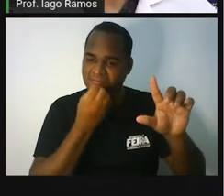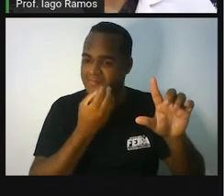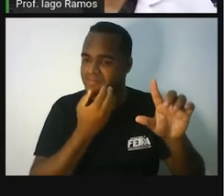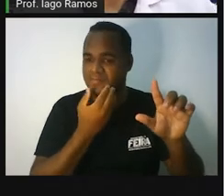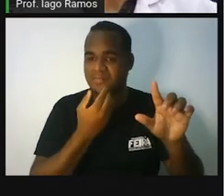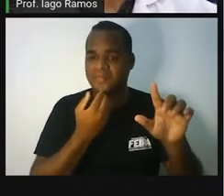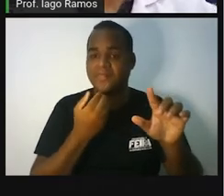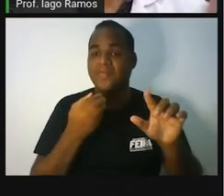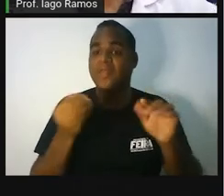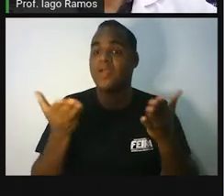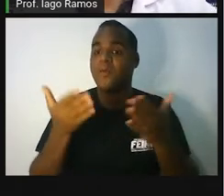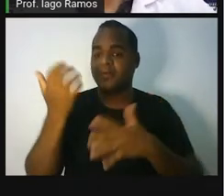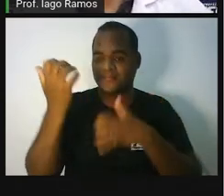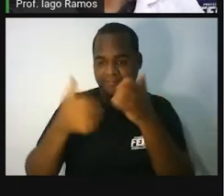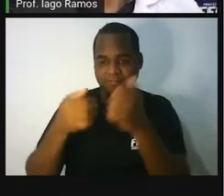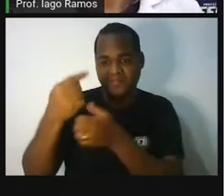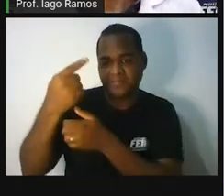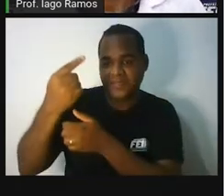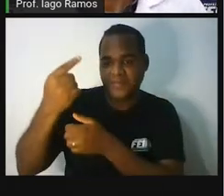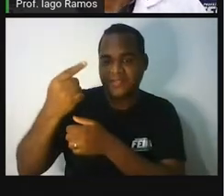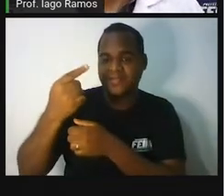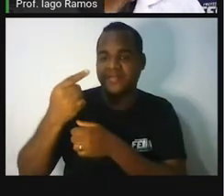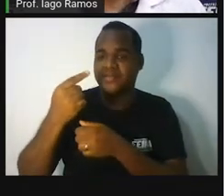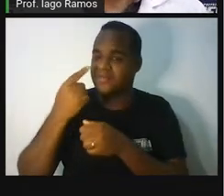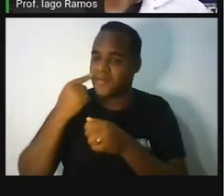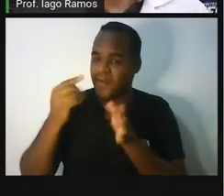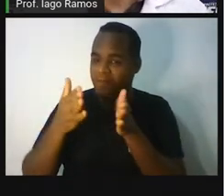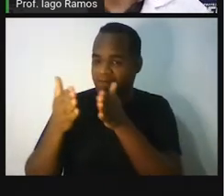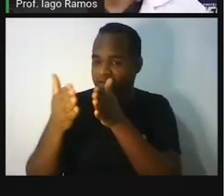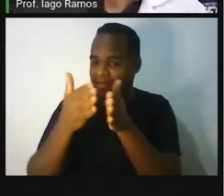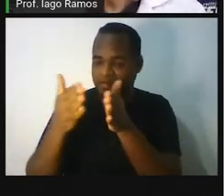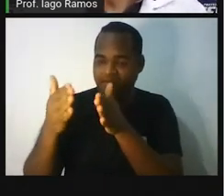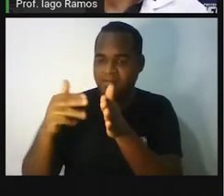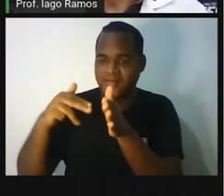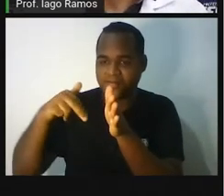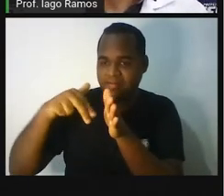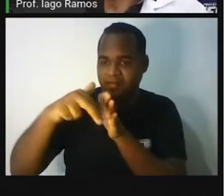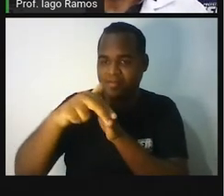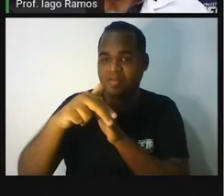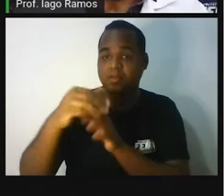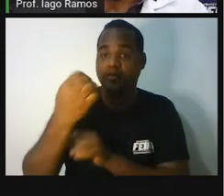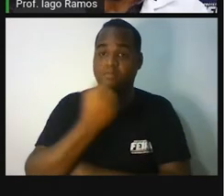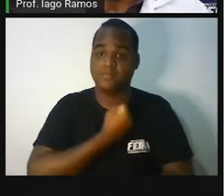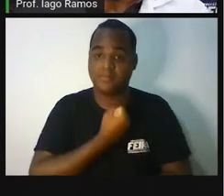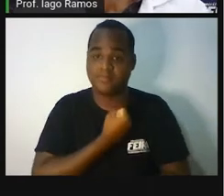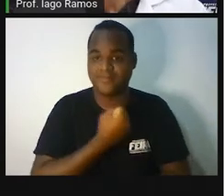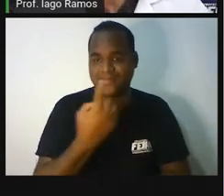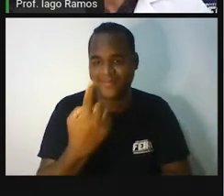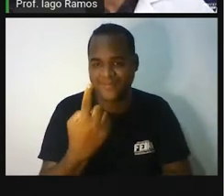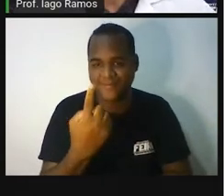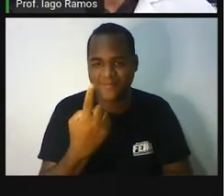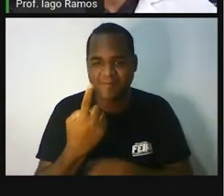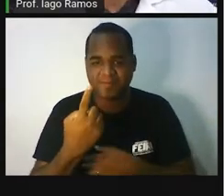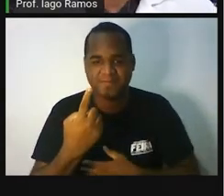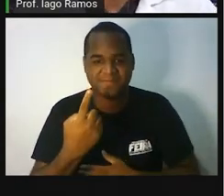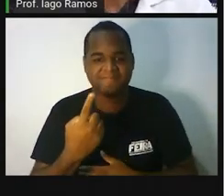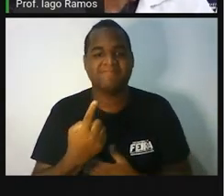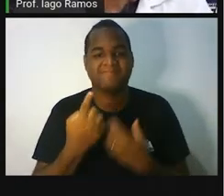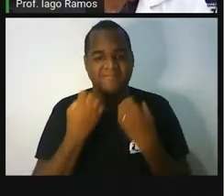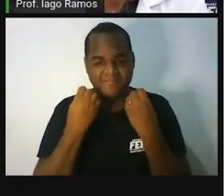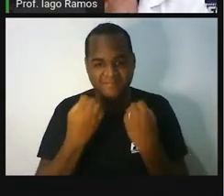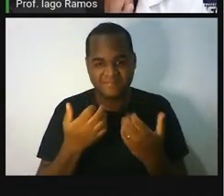para a nossa primeira etapa dessa trilha, que é a etapa 1. Ó. Bom.